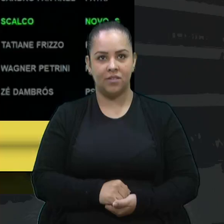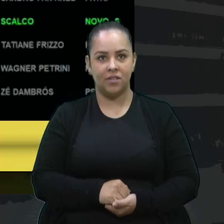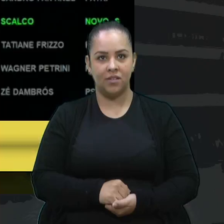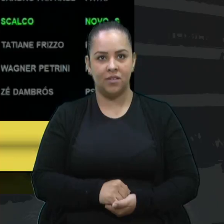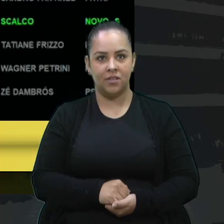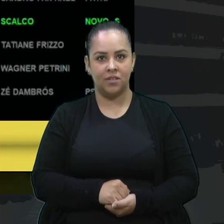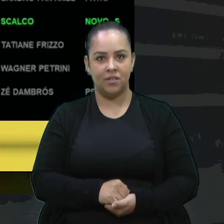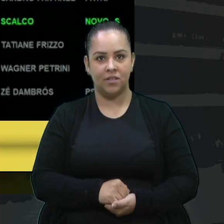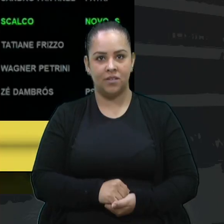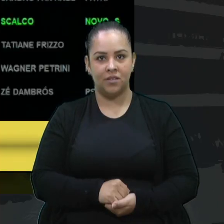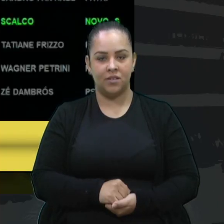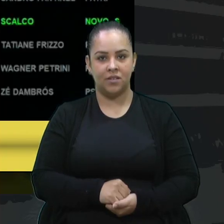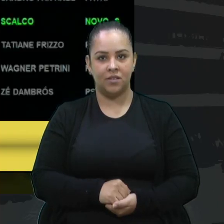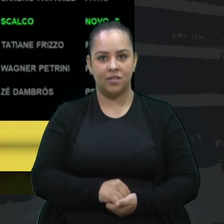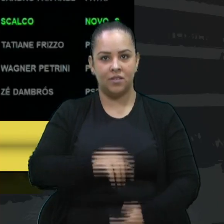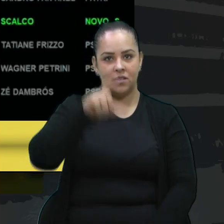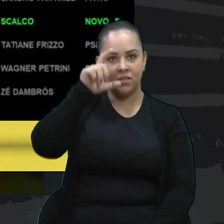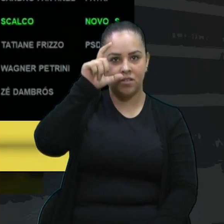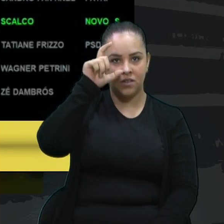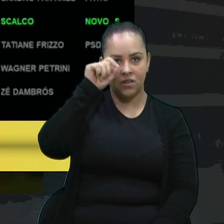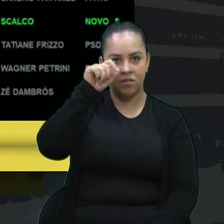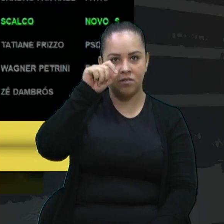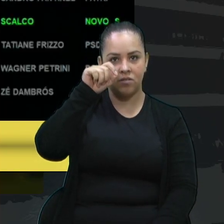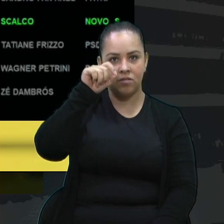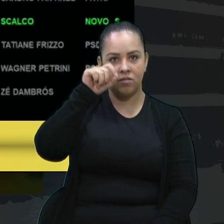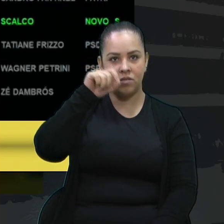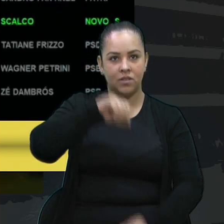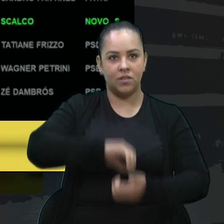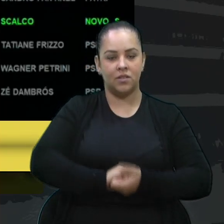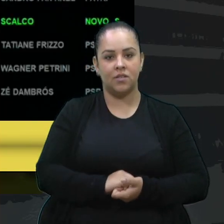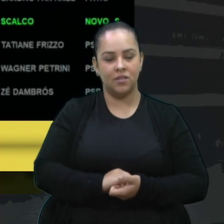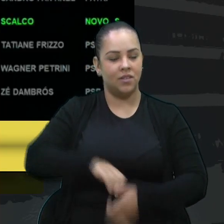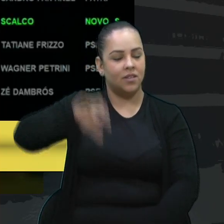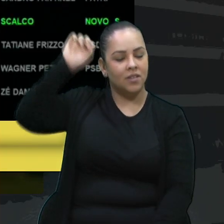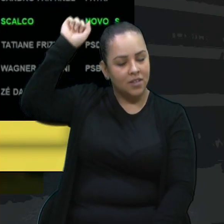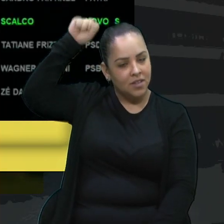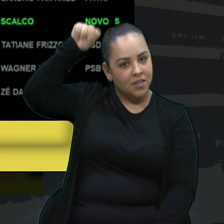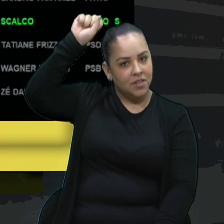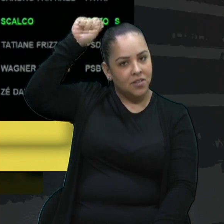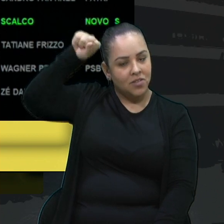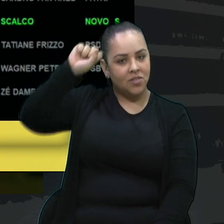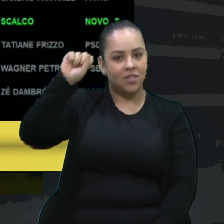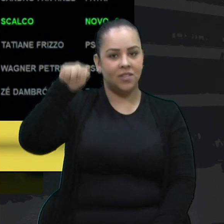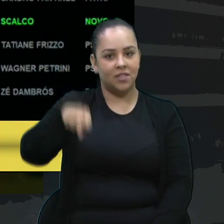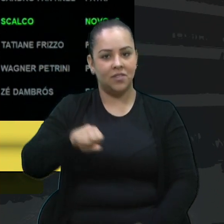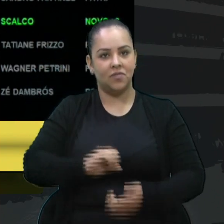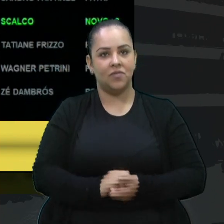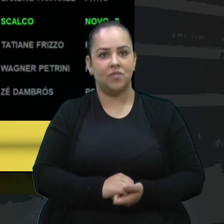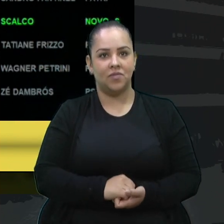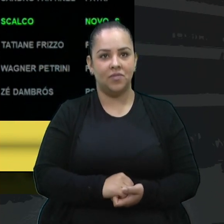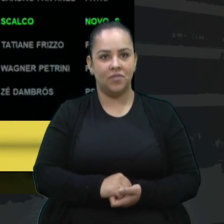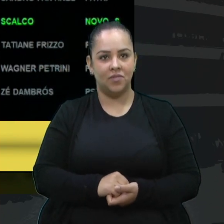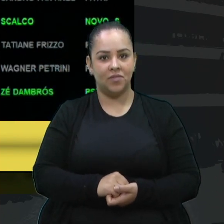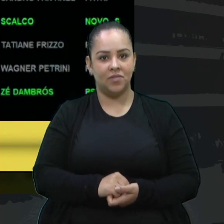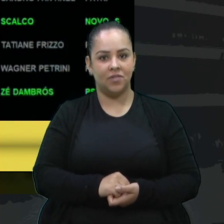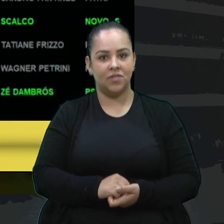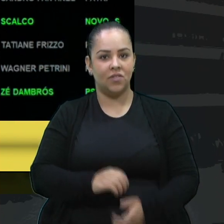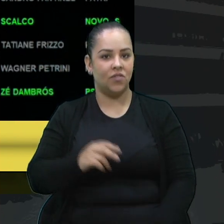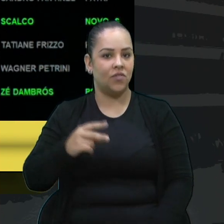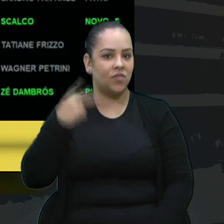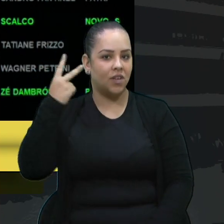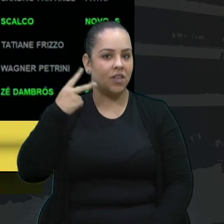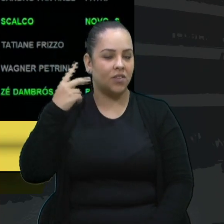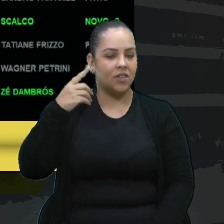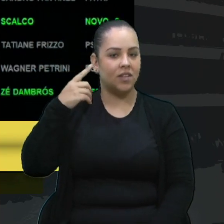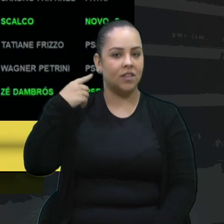Vota sim vereador Xuxa Voto sim senhor presidente Vota sim vereadora Denise Voto